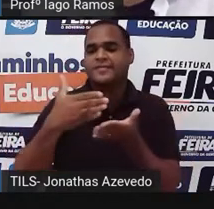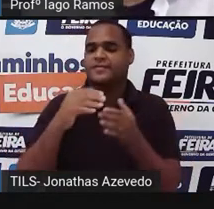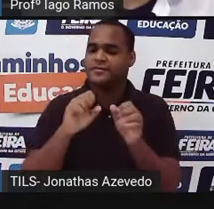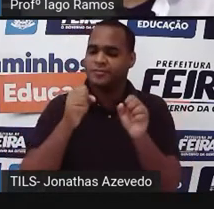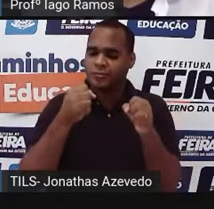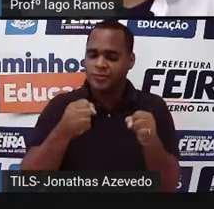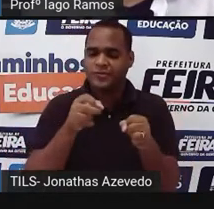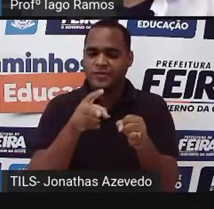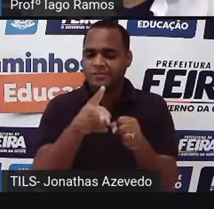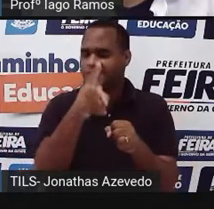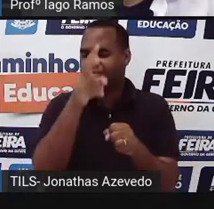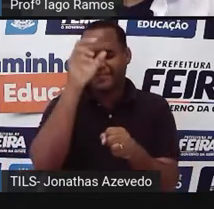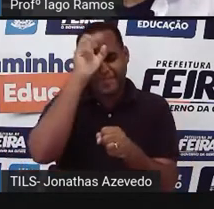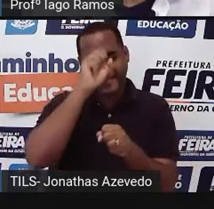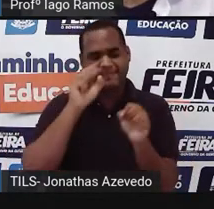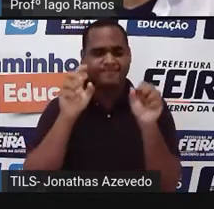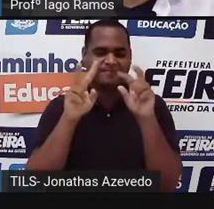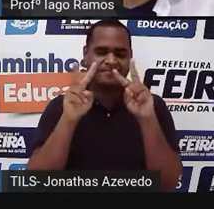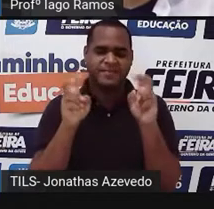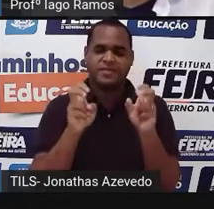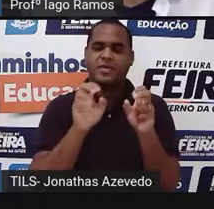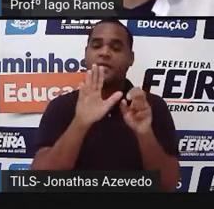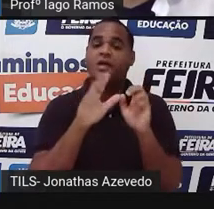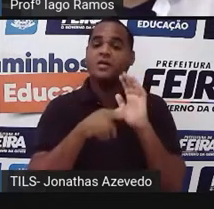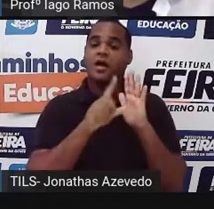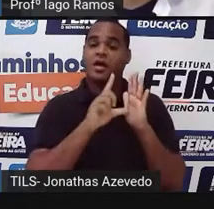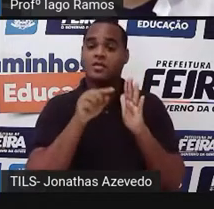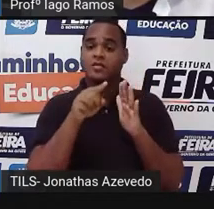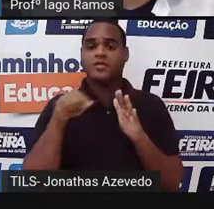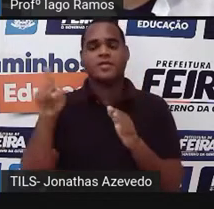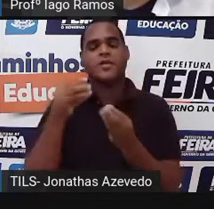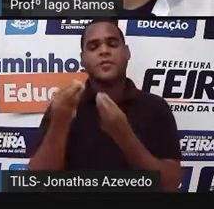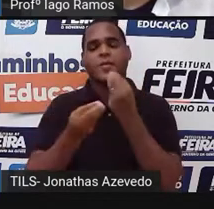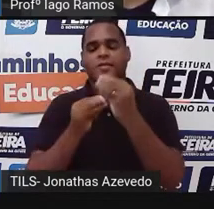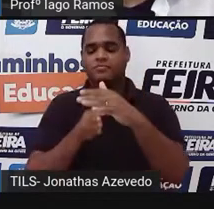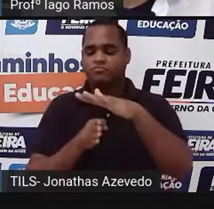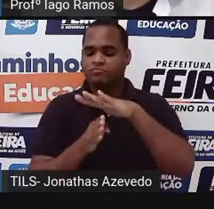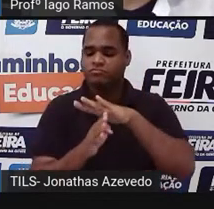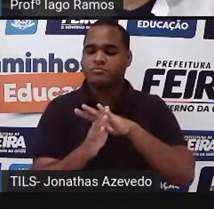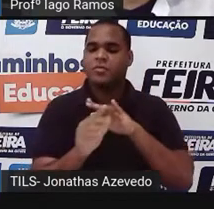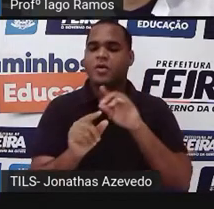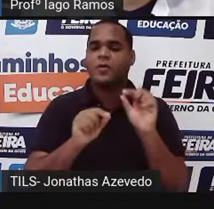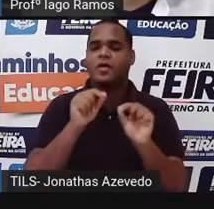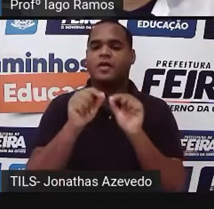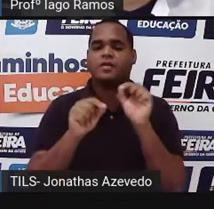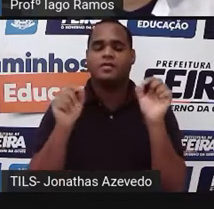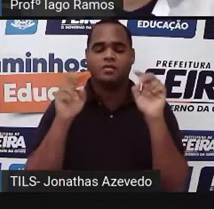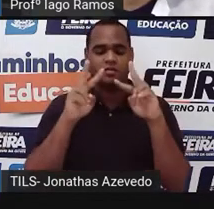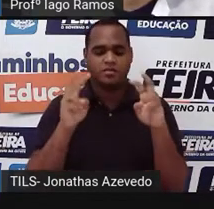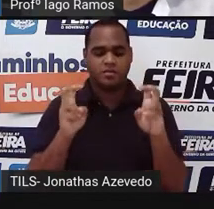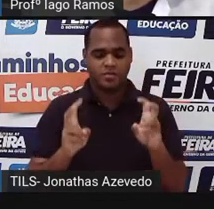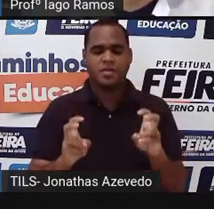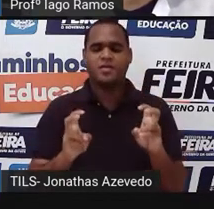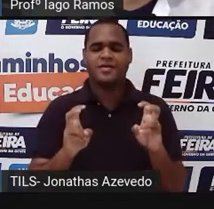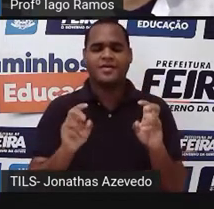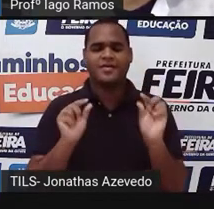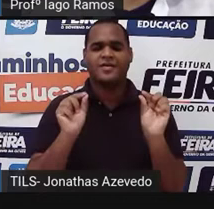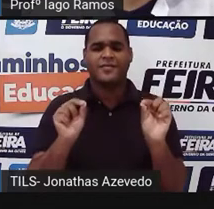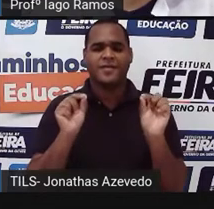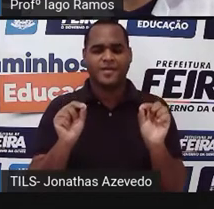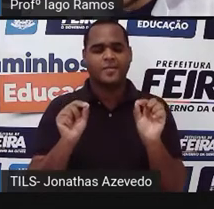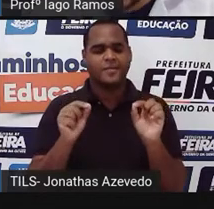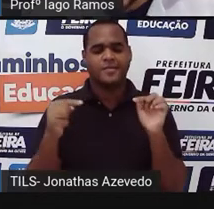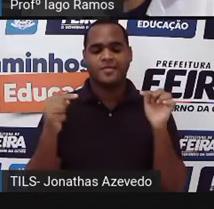com esse tema, mas antes de a gente entrar nesse tema, né? Nesse tema